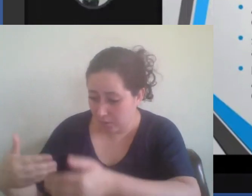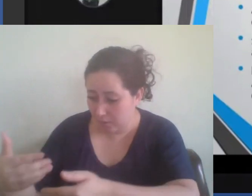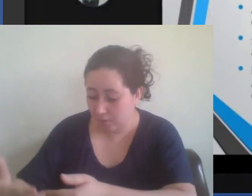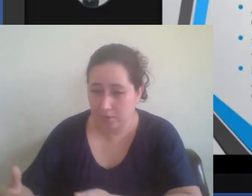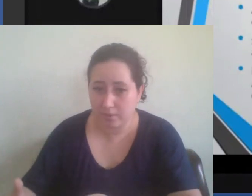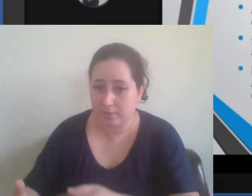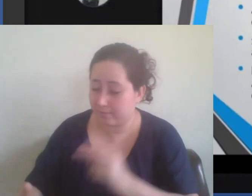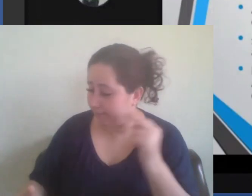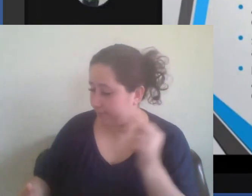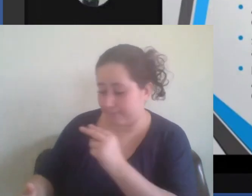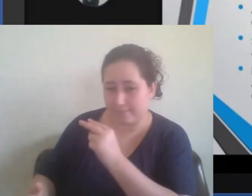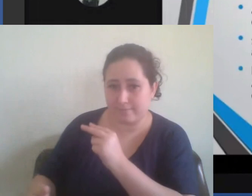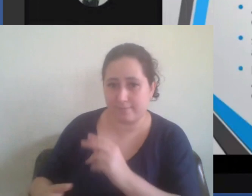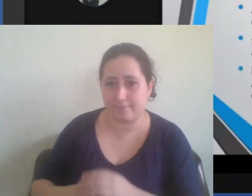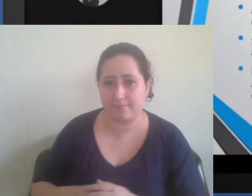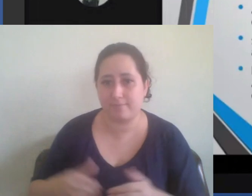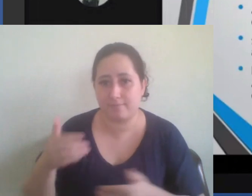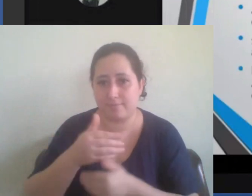quadro por favor